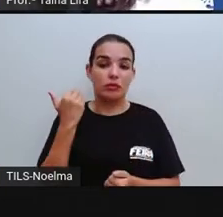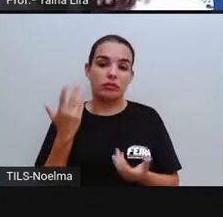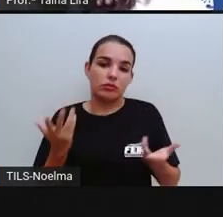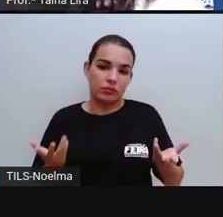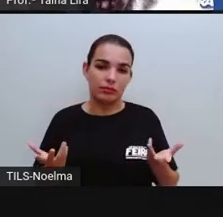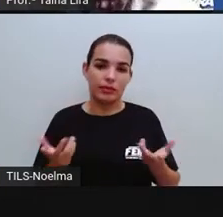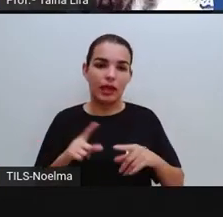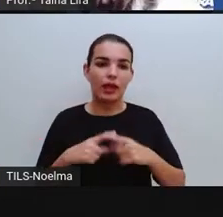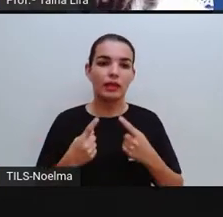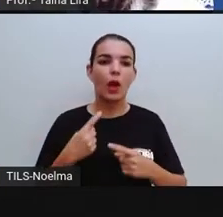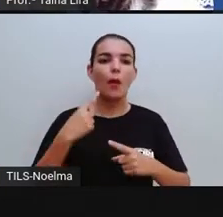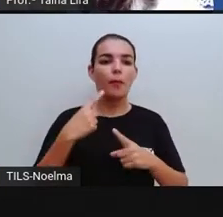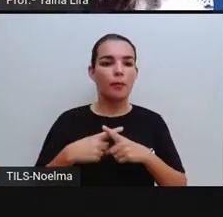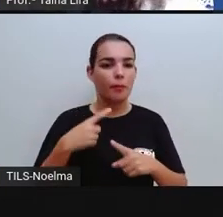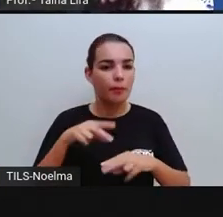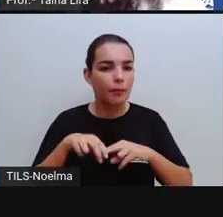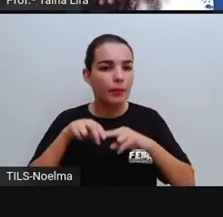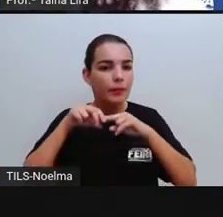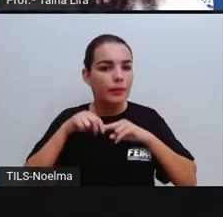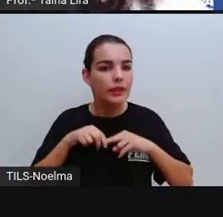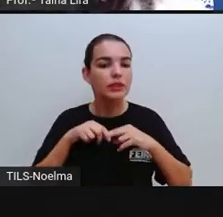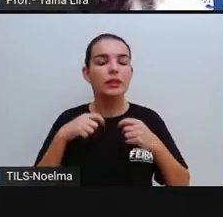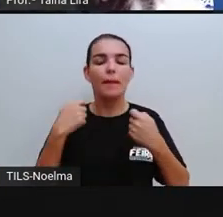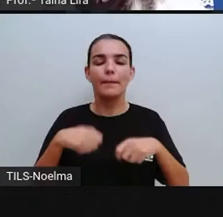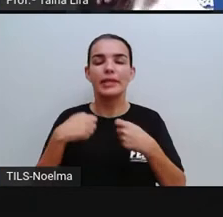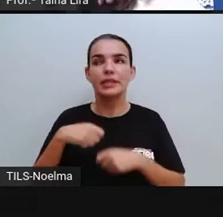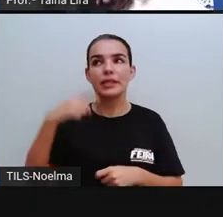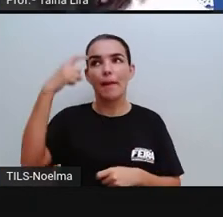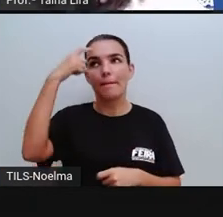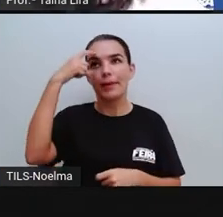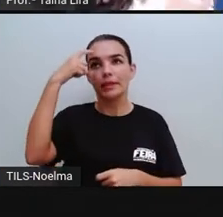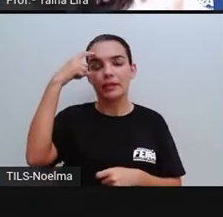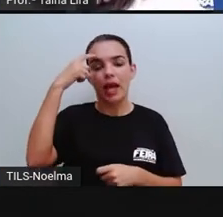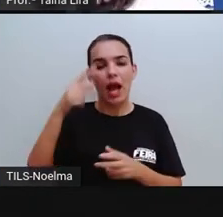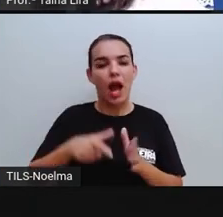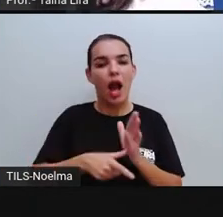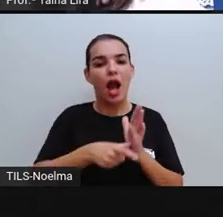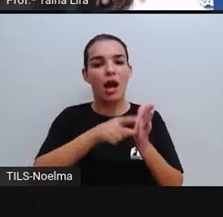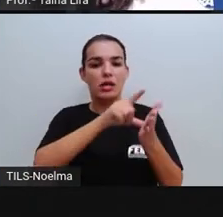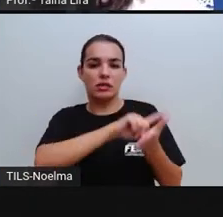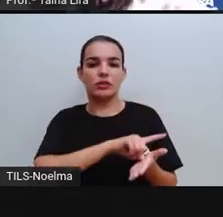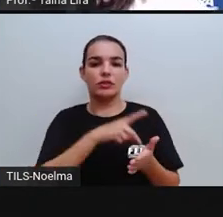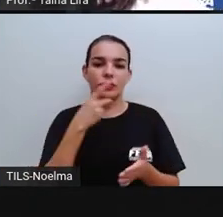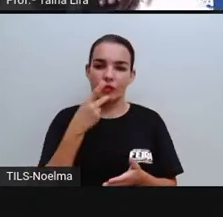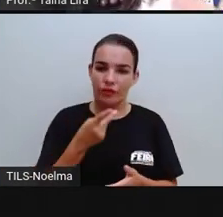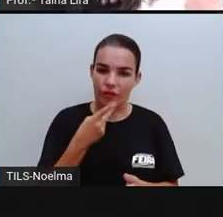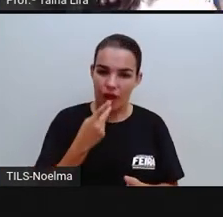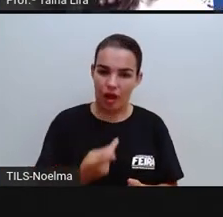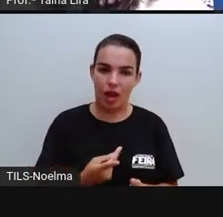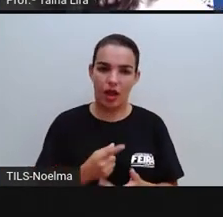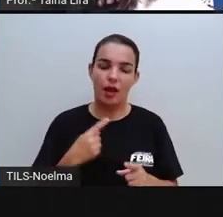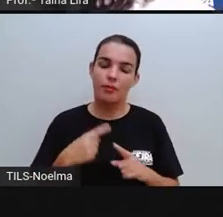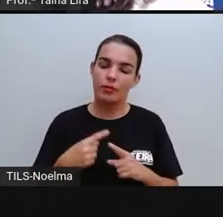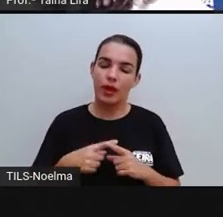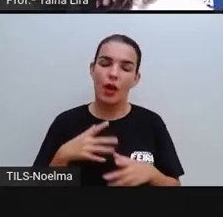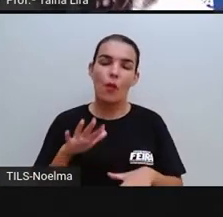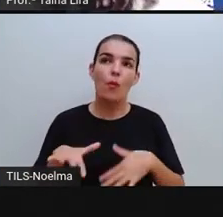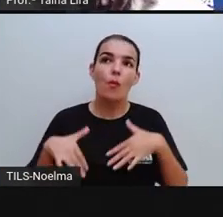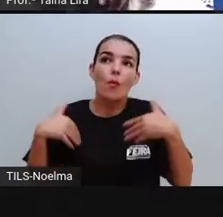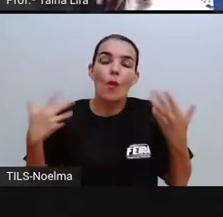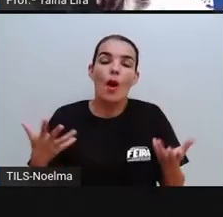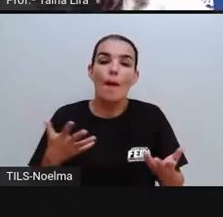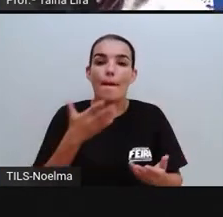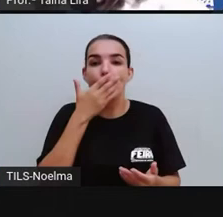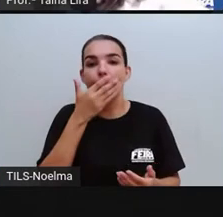Então, é por isso que a gente precisa pensar quando a gente fala aí de convivência, né? Qual é a melhor maneira de eu conviver